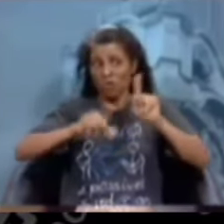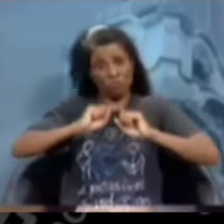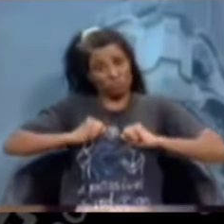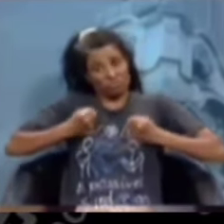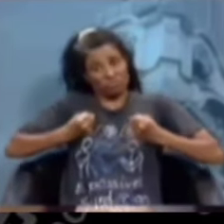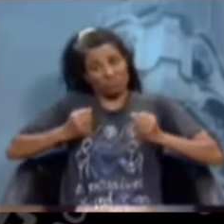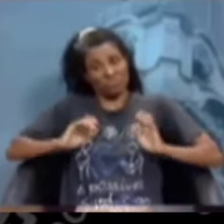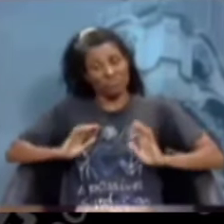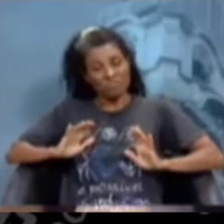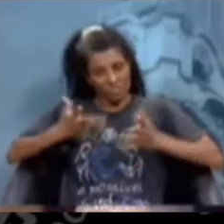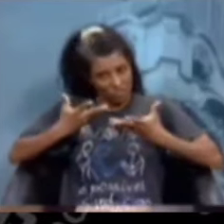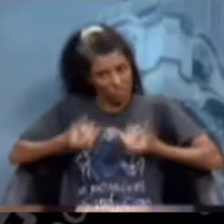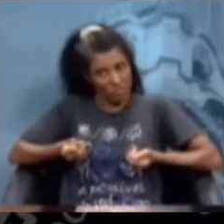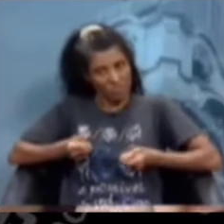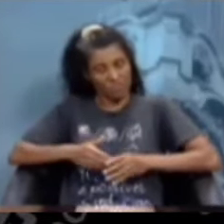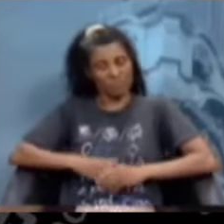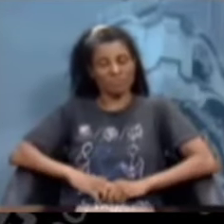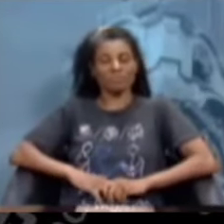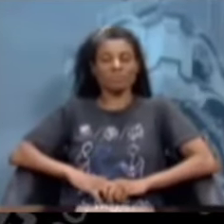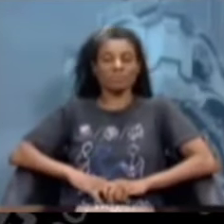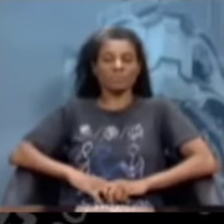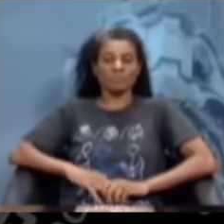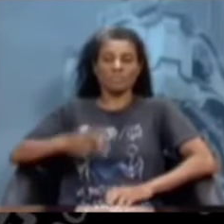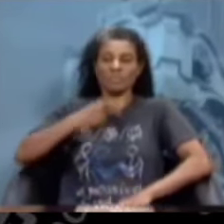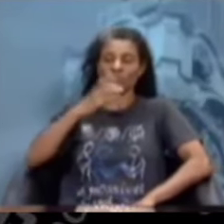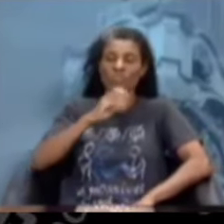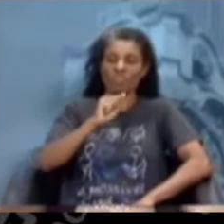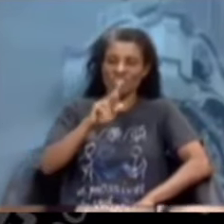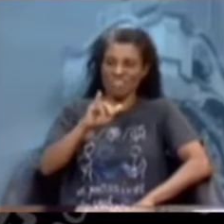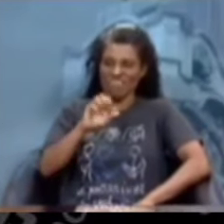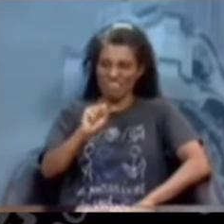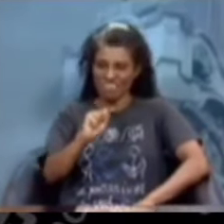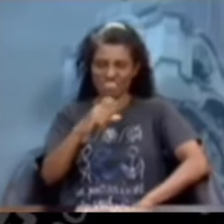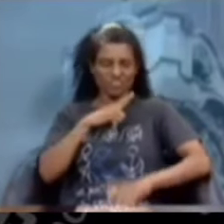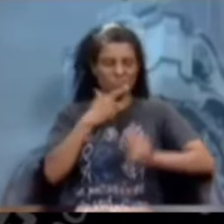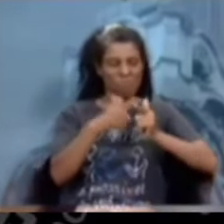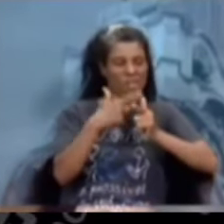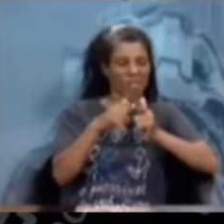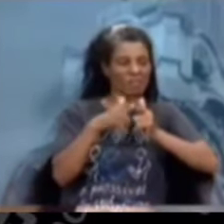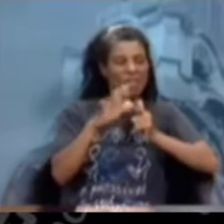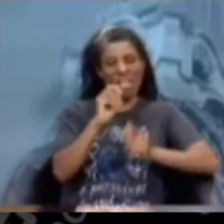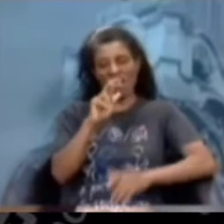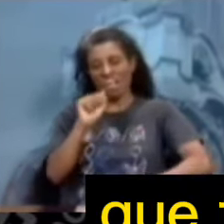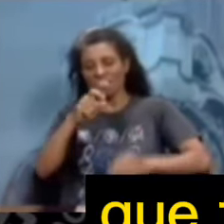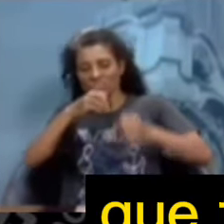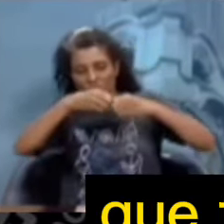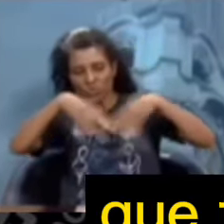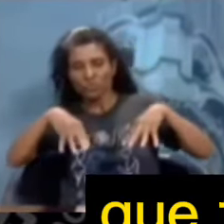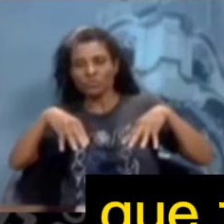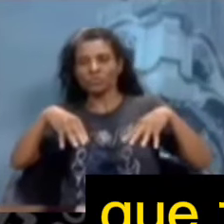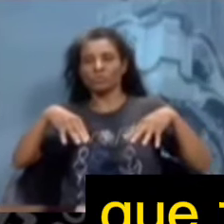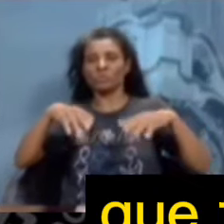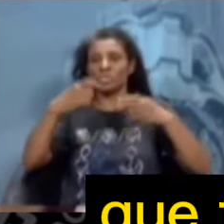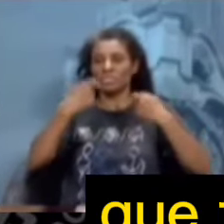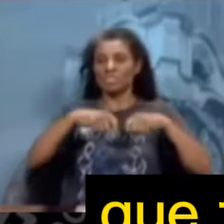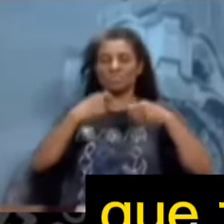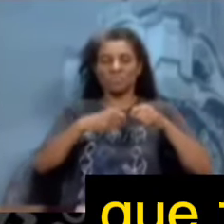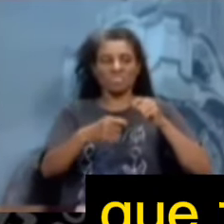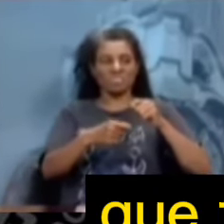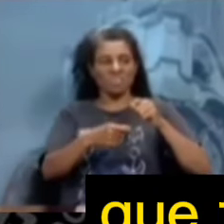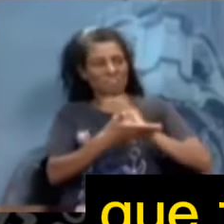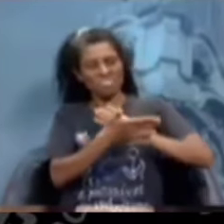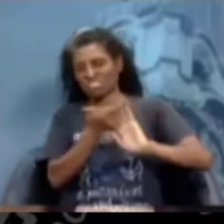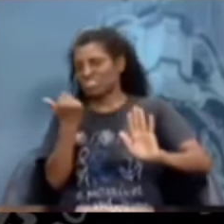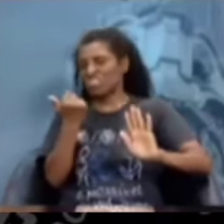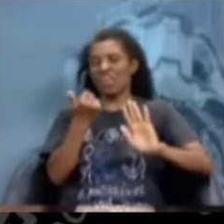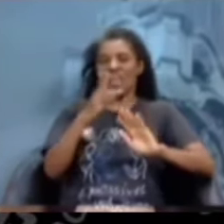isso. E aí falam que a Carris era deficitária, que a Carris dava prejuízo, que tínhamos que extinguir a Carris porque